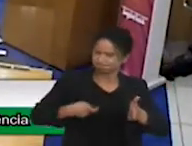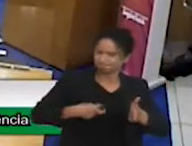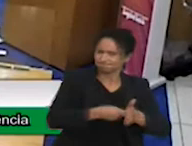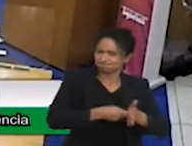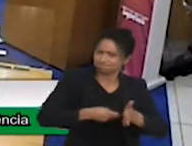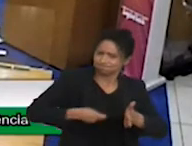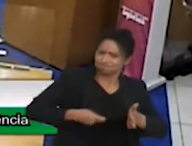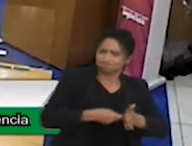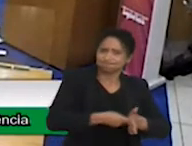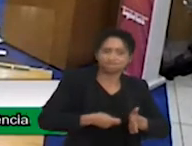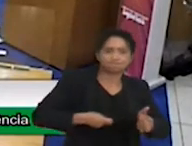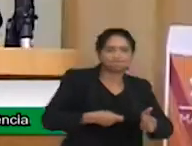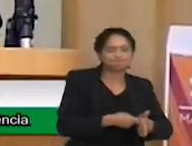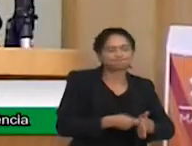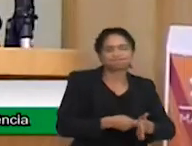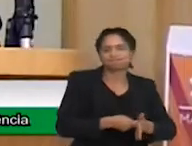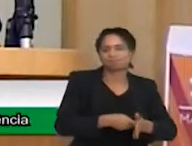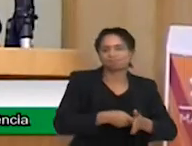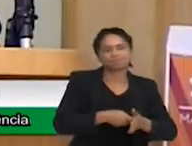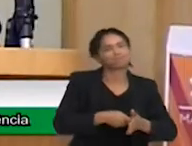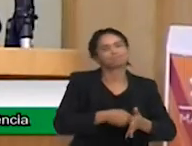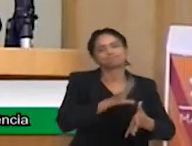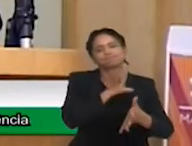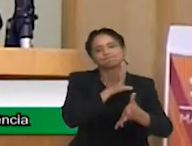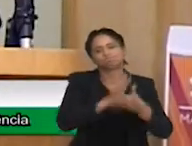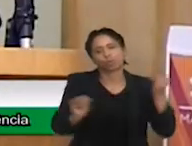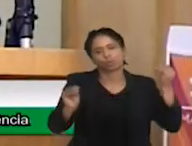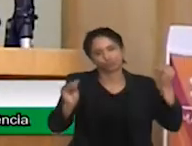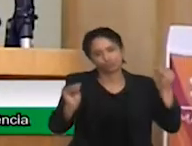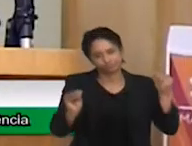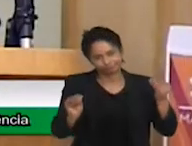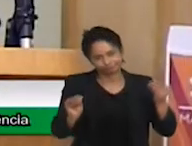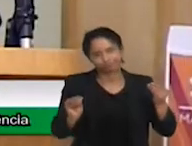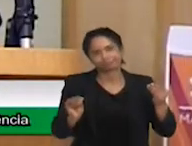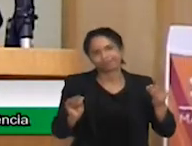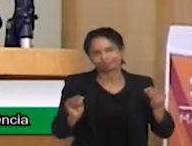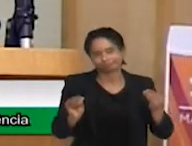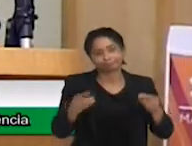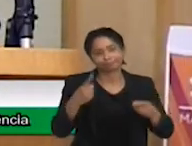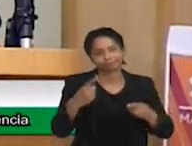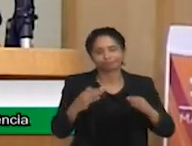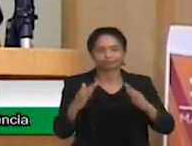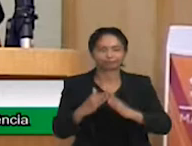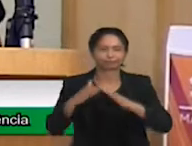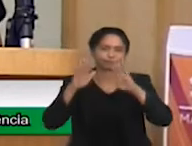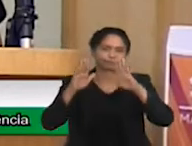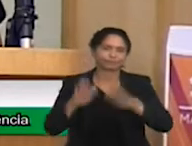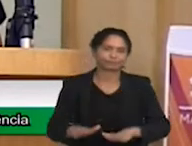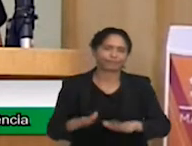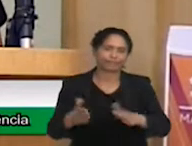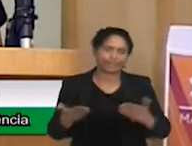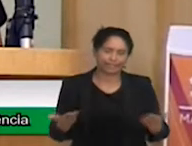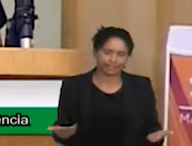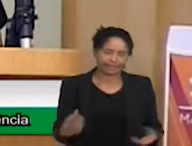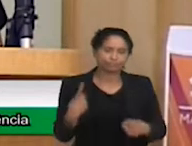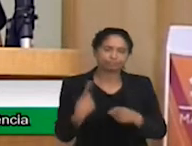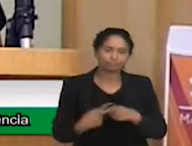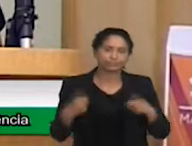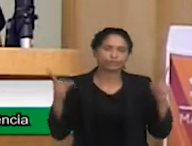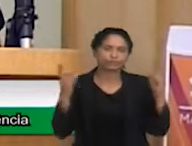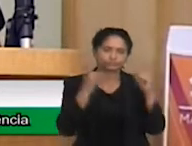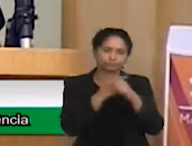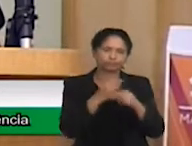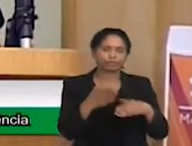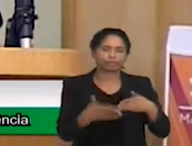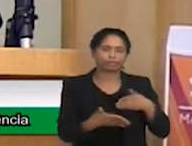Normalmente, vão embora. Tamanho o desafio que as crianças e seus cuidadores enfrentam. As auxiliares são